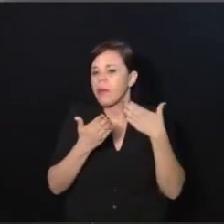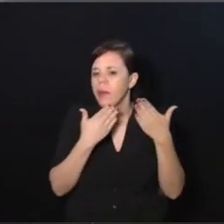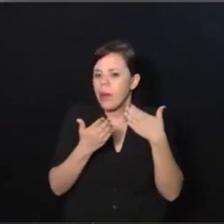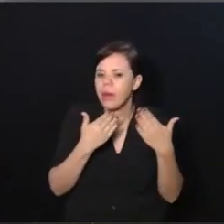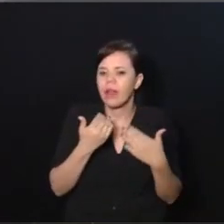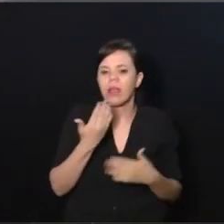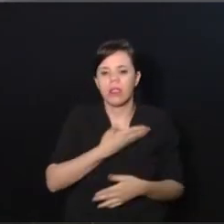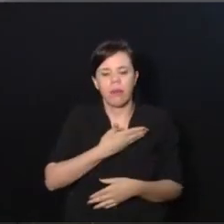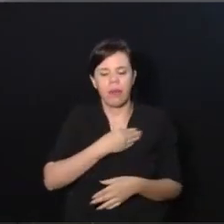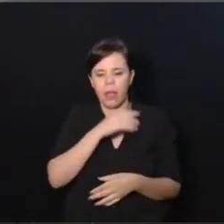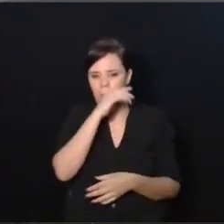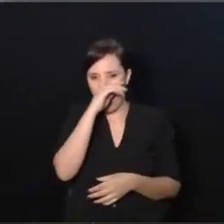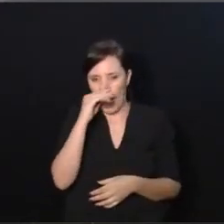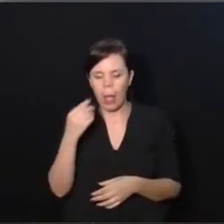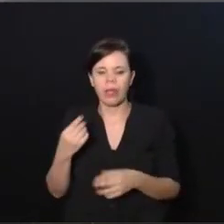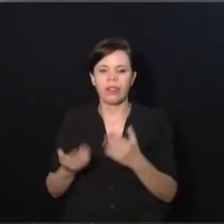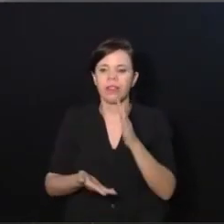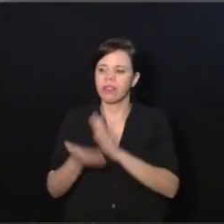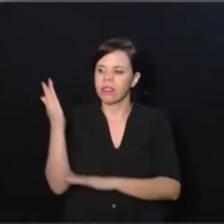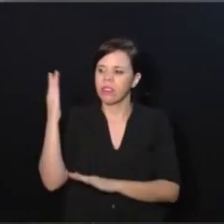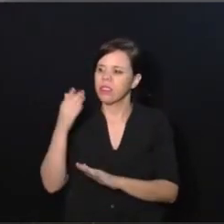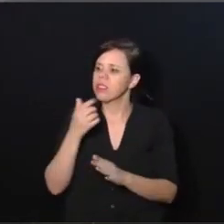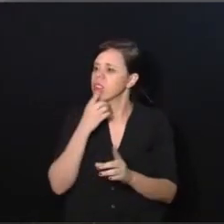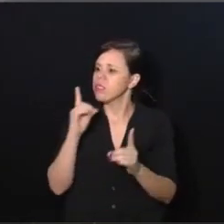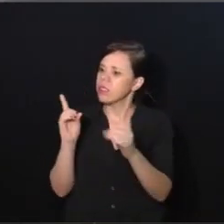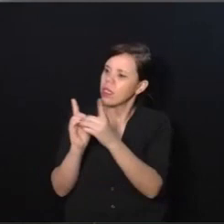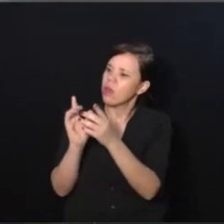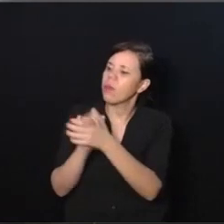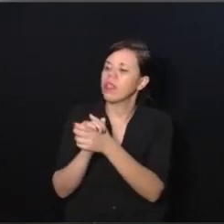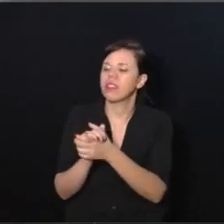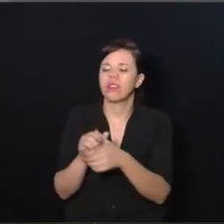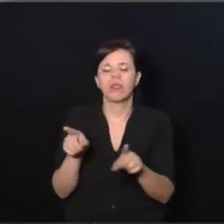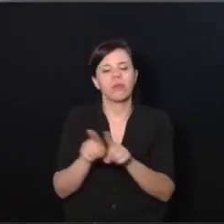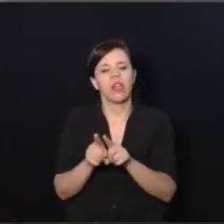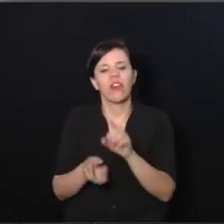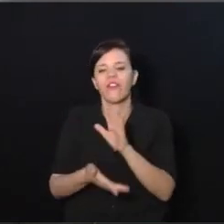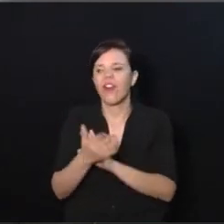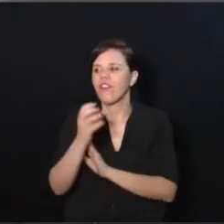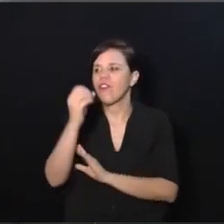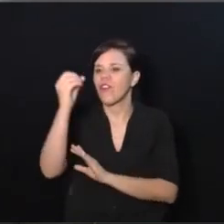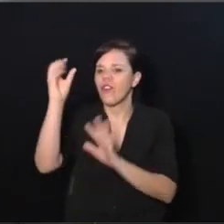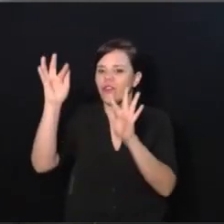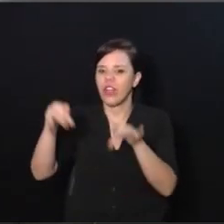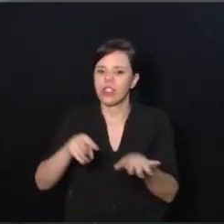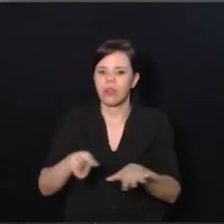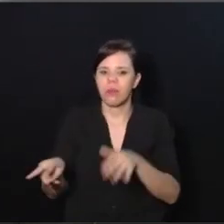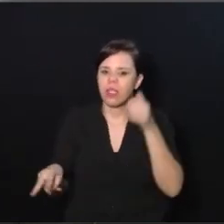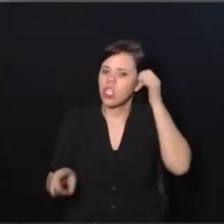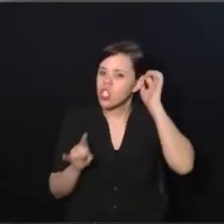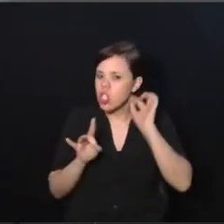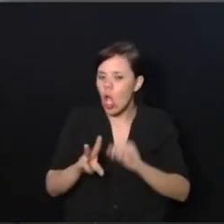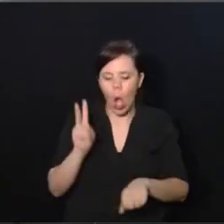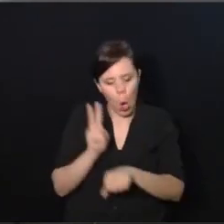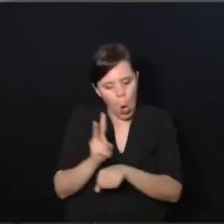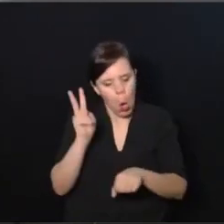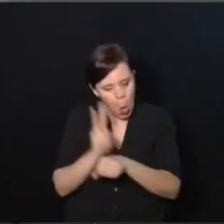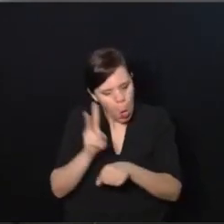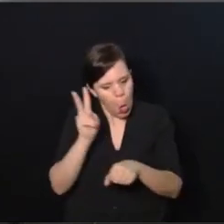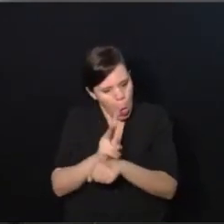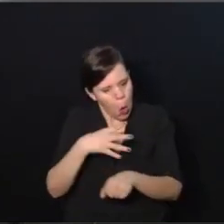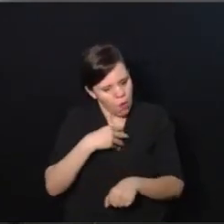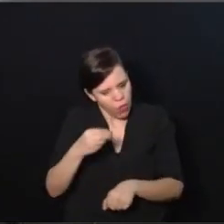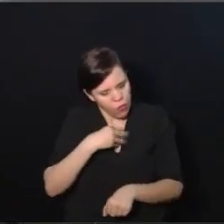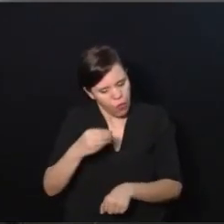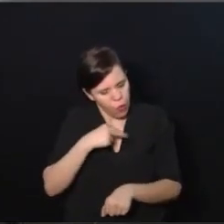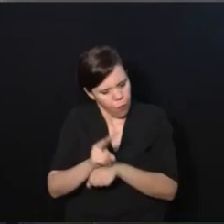mãe precisa ter tempo para sair com o marido, para poder viajar um final de semana com o marido, porque se ficar cuidando só do filho, filho, filho,